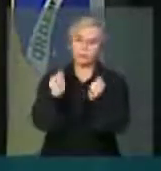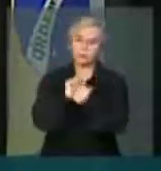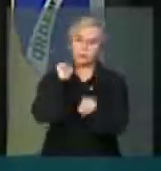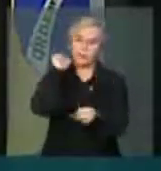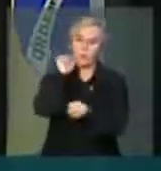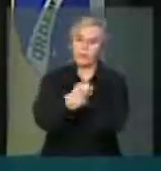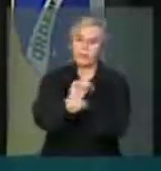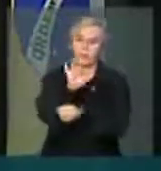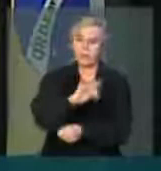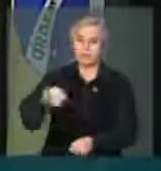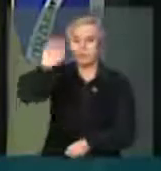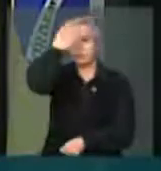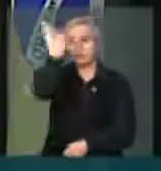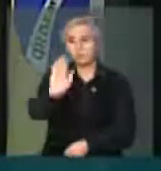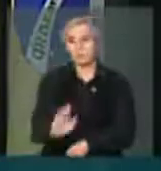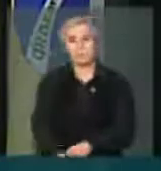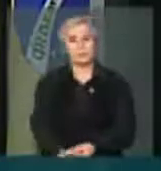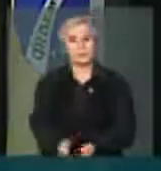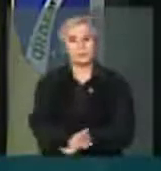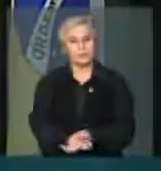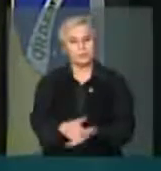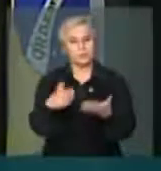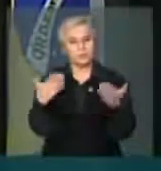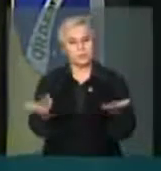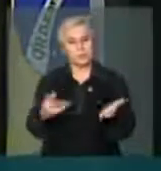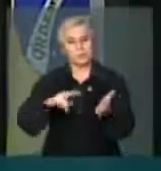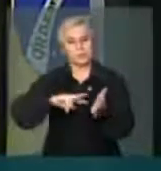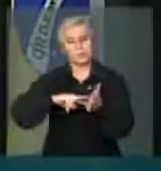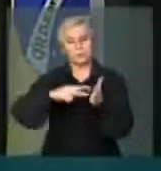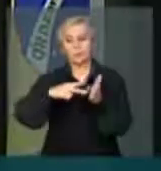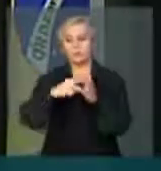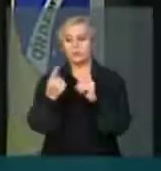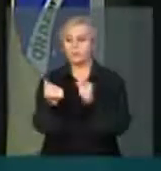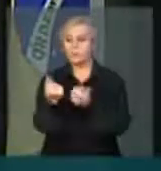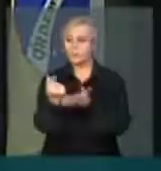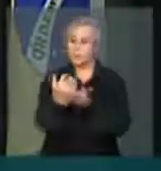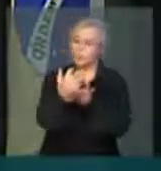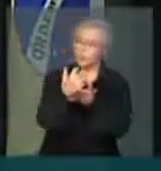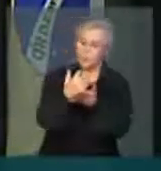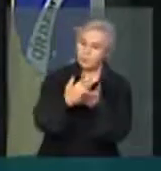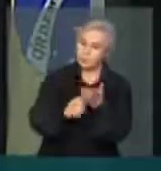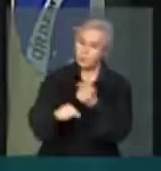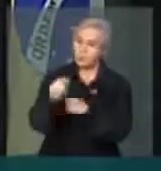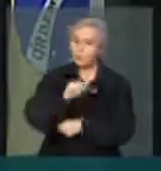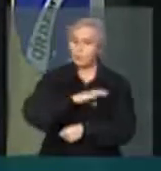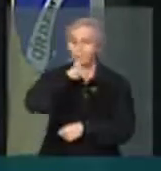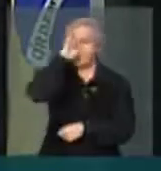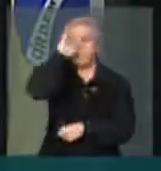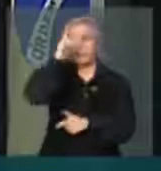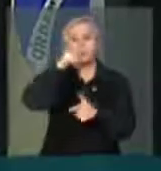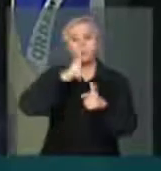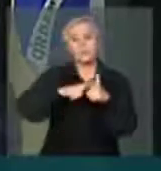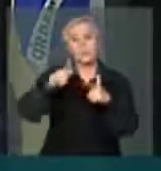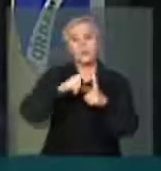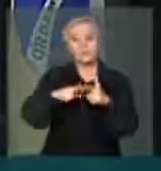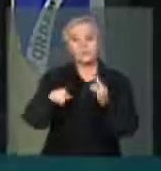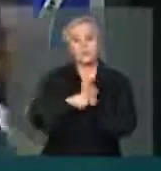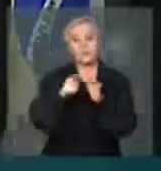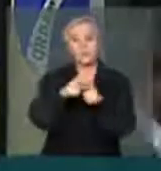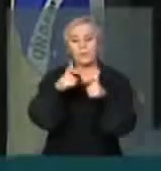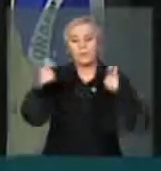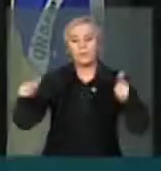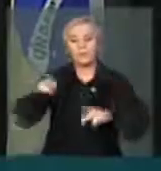federais. Ou seja, os cortes do principal problema que atinge a grande maioria